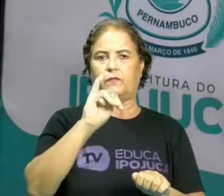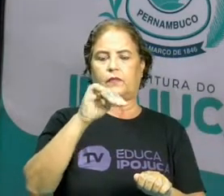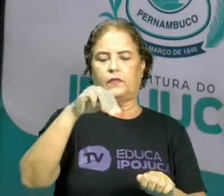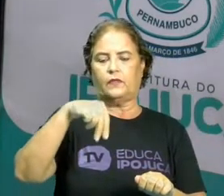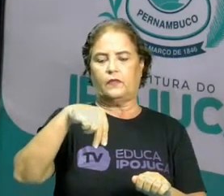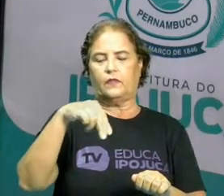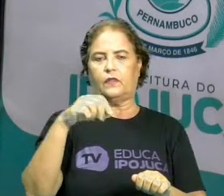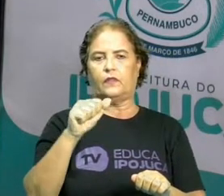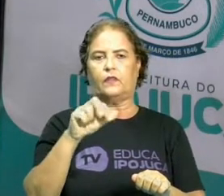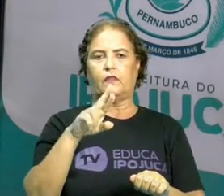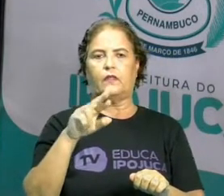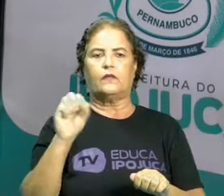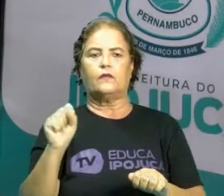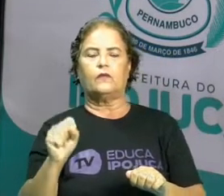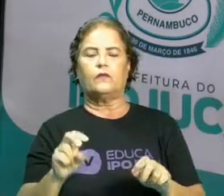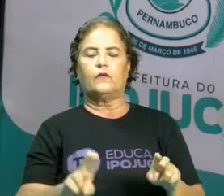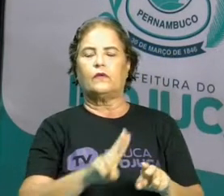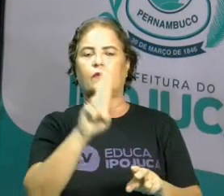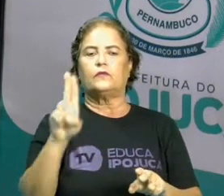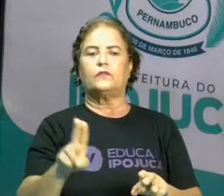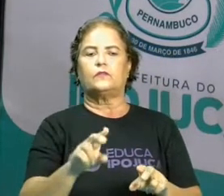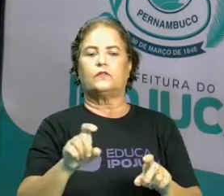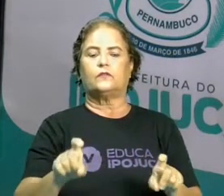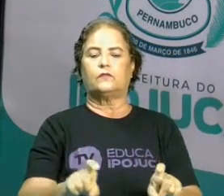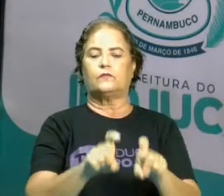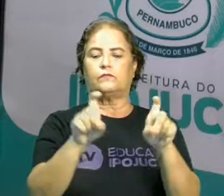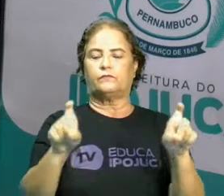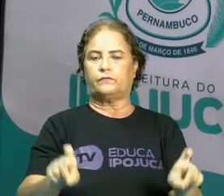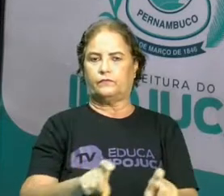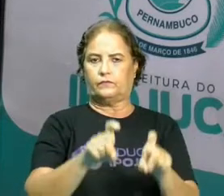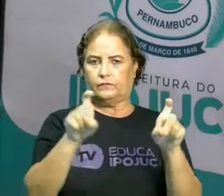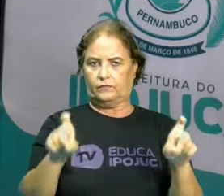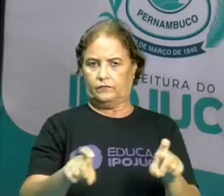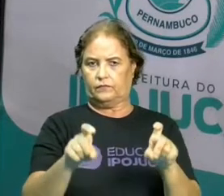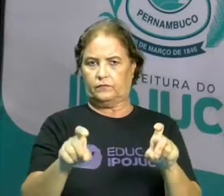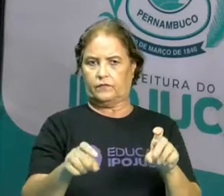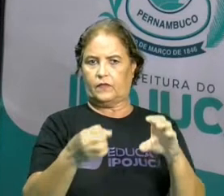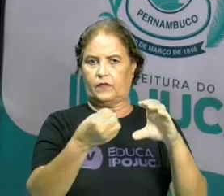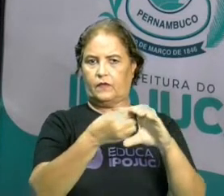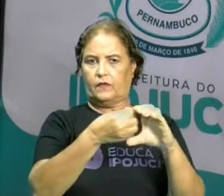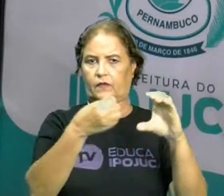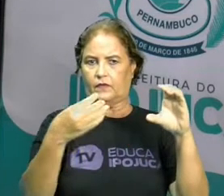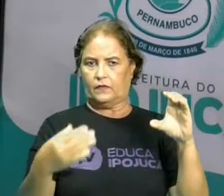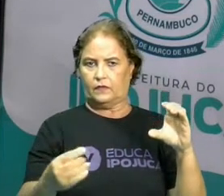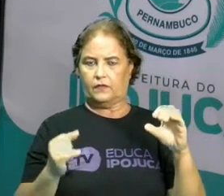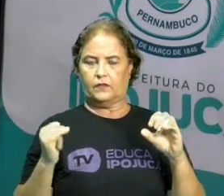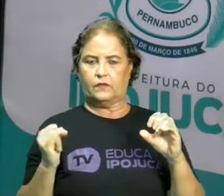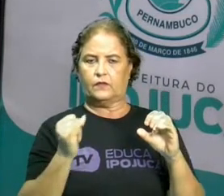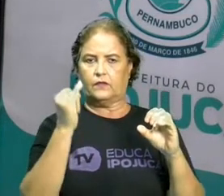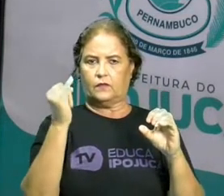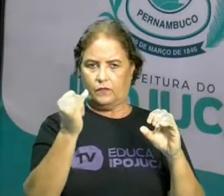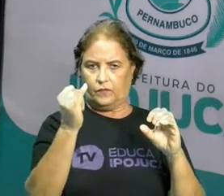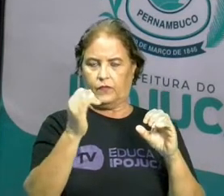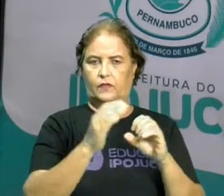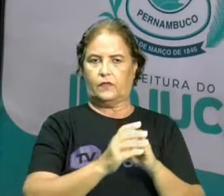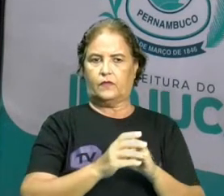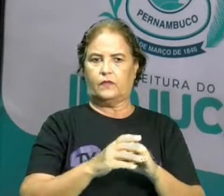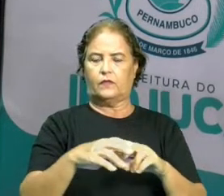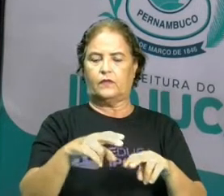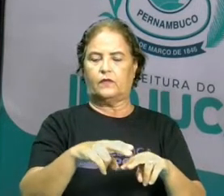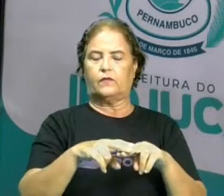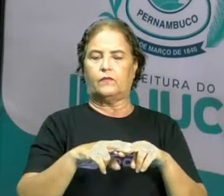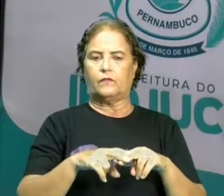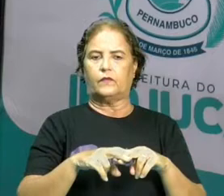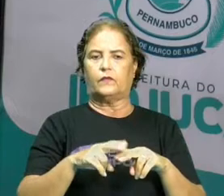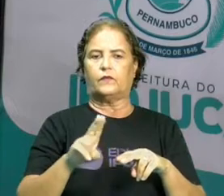muito usado na computação. E a maior característica dele, inclusive, é por isso que ele recebe esse